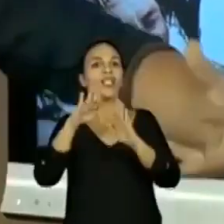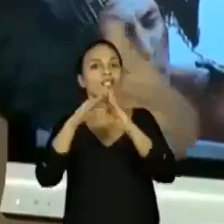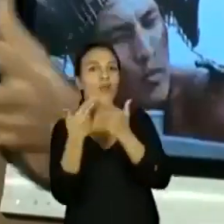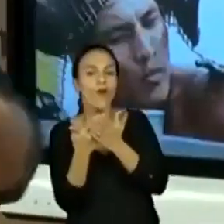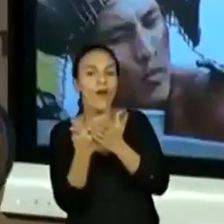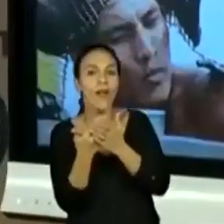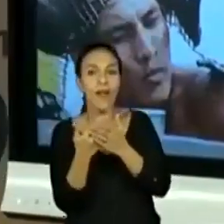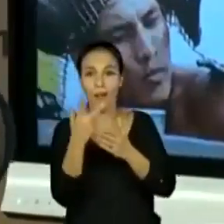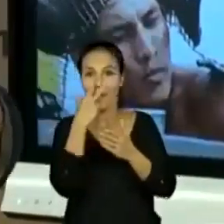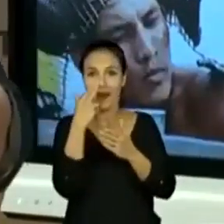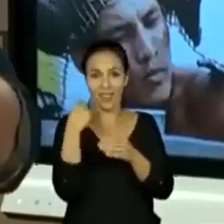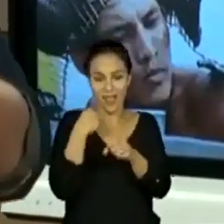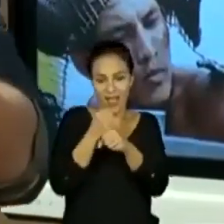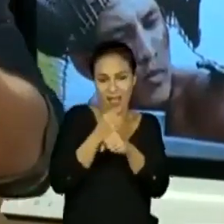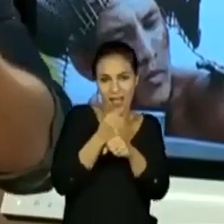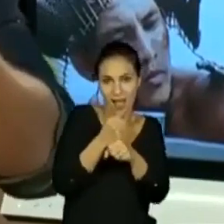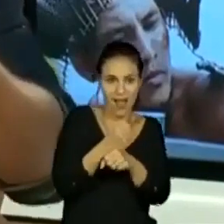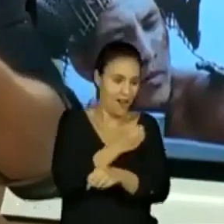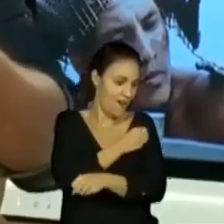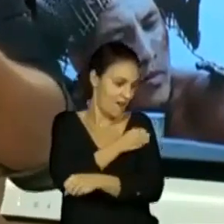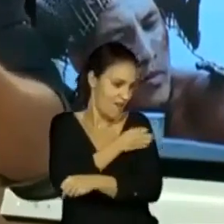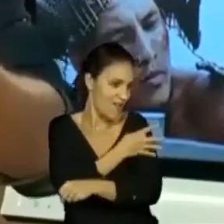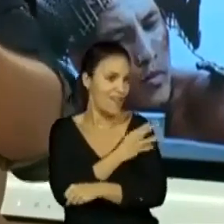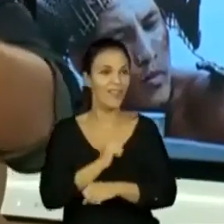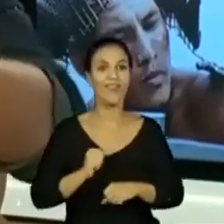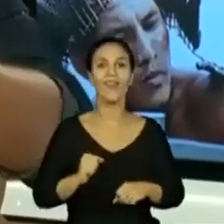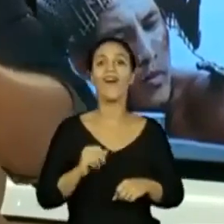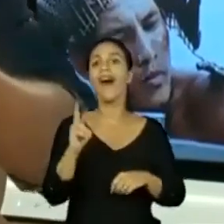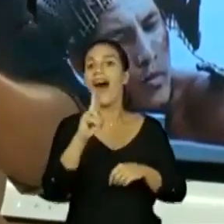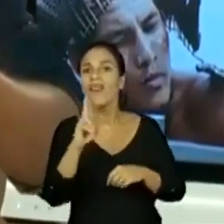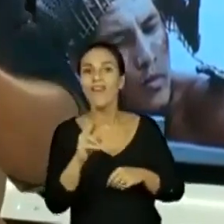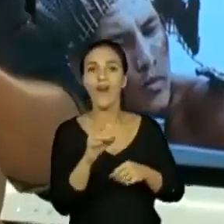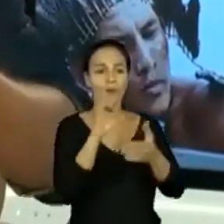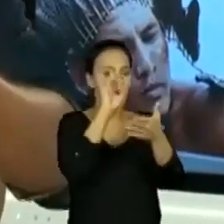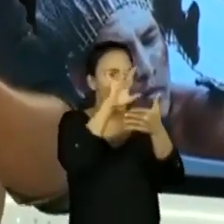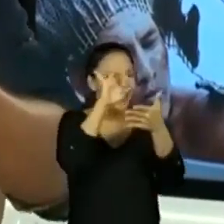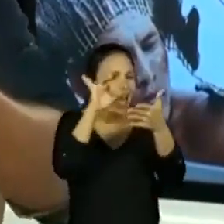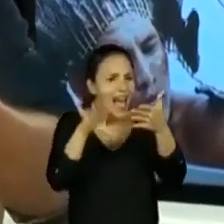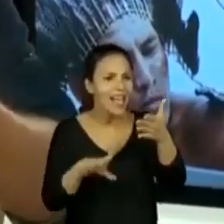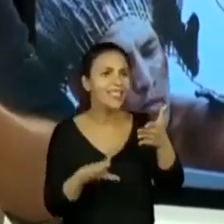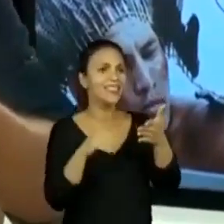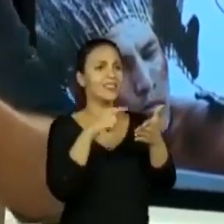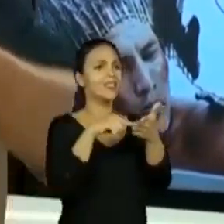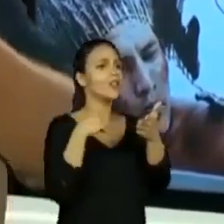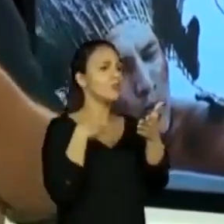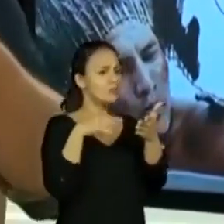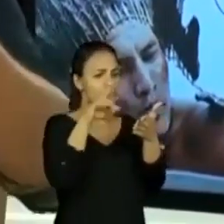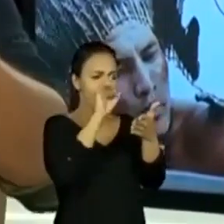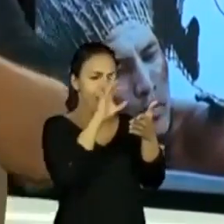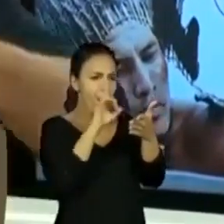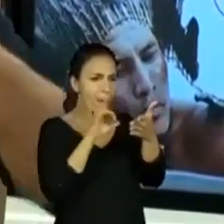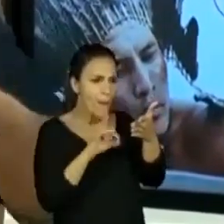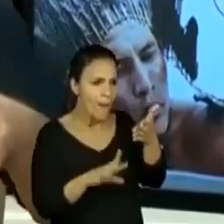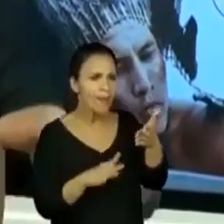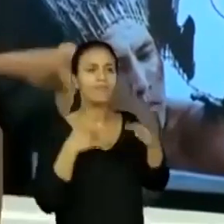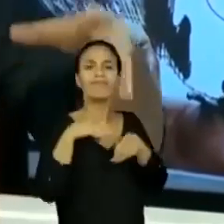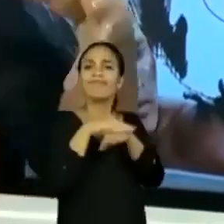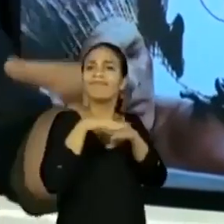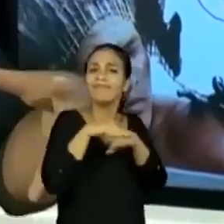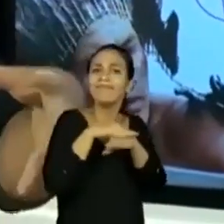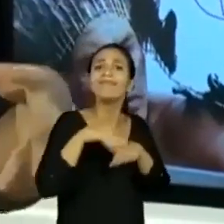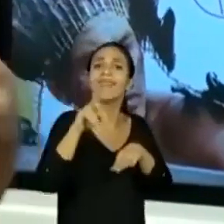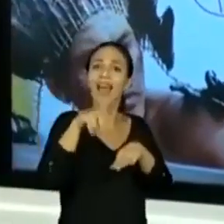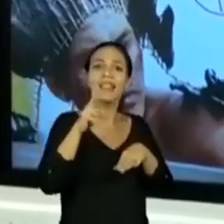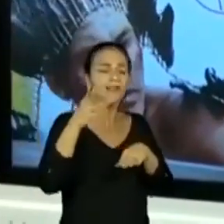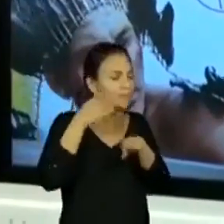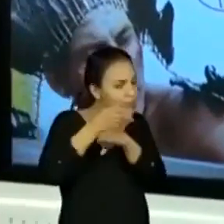quase que abraçando o Brian, a Maria Carolina, o Fabrício, o João, o Fernando. Vamos lá que eu lembro. O Gustavo, que é uma galera que está